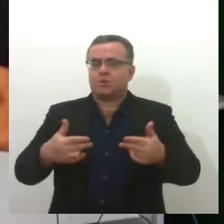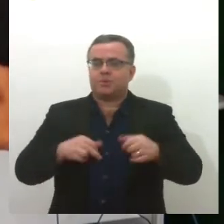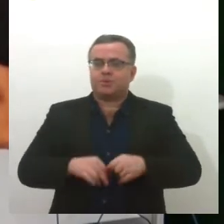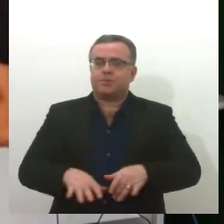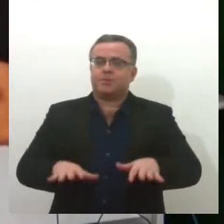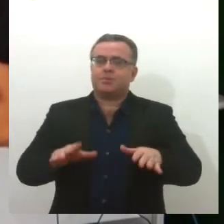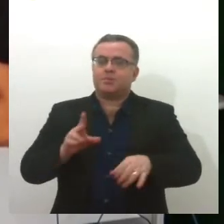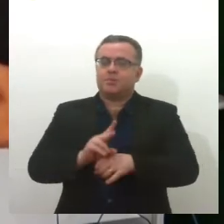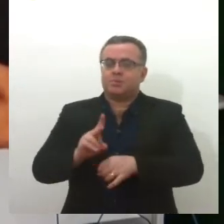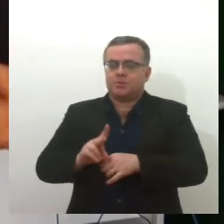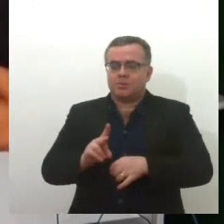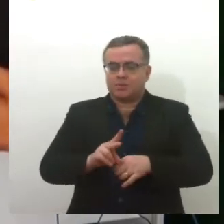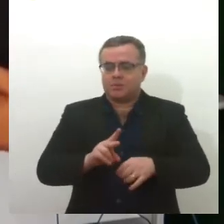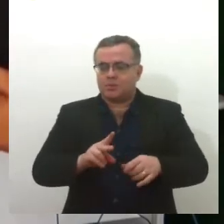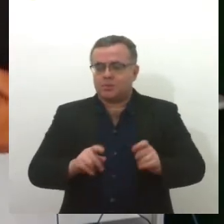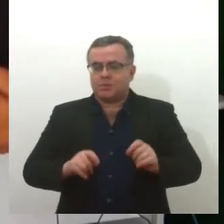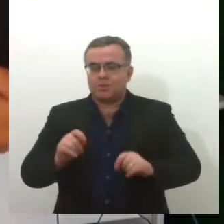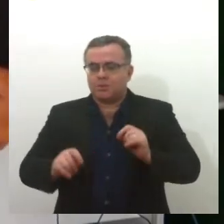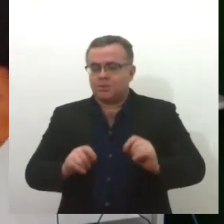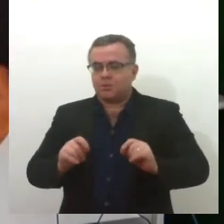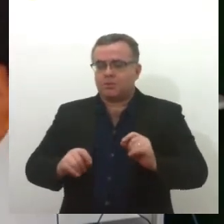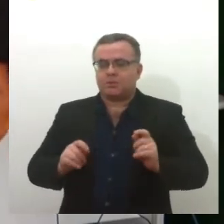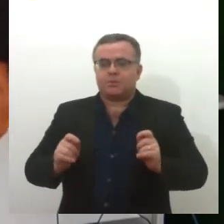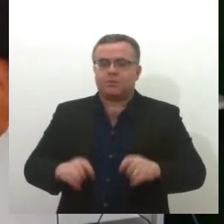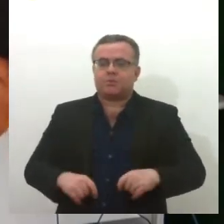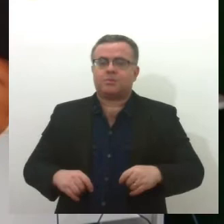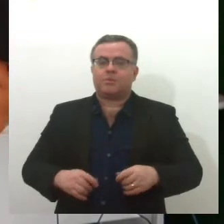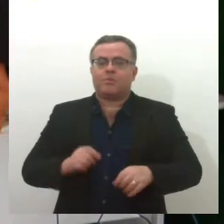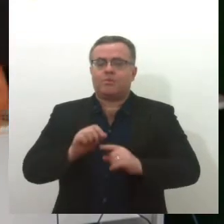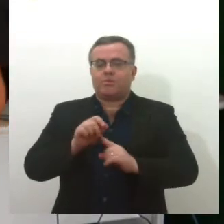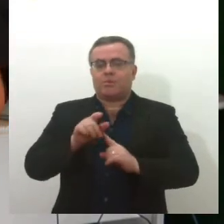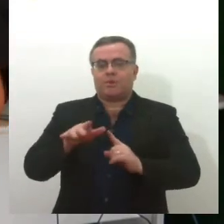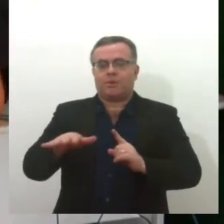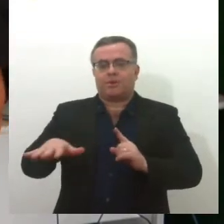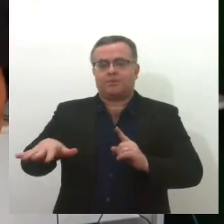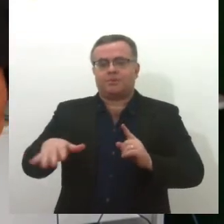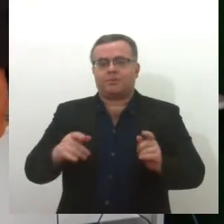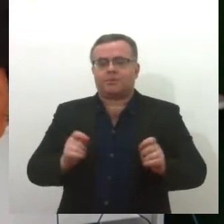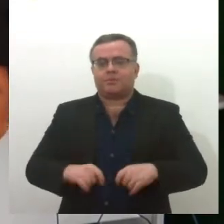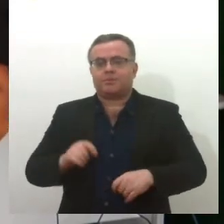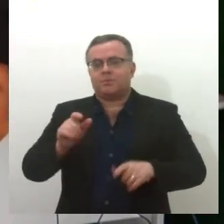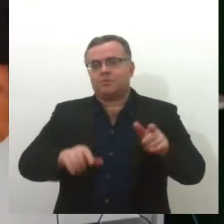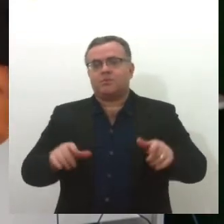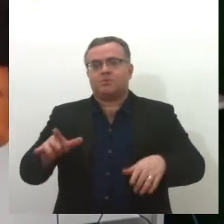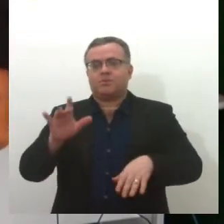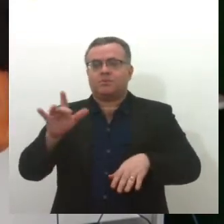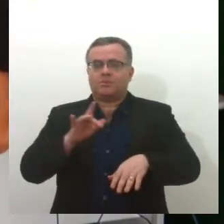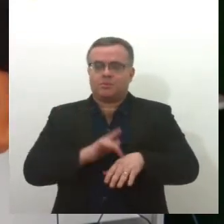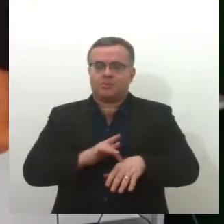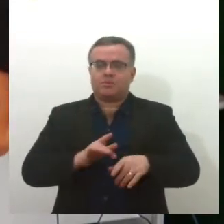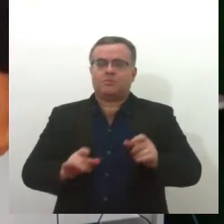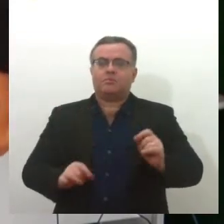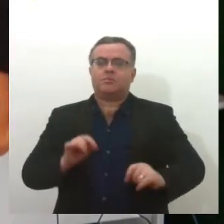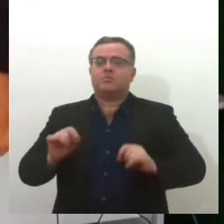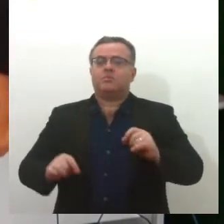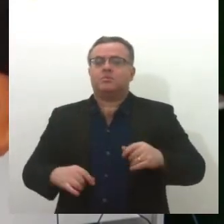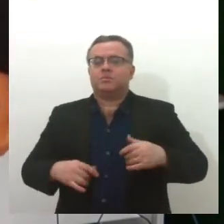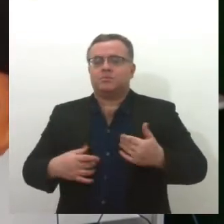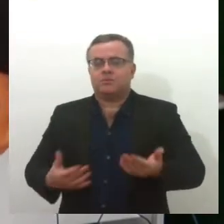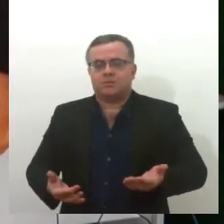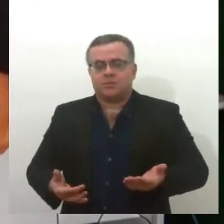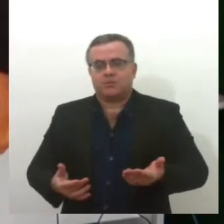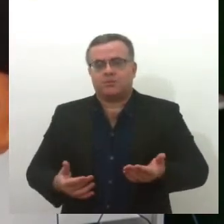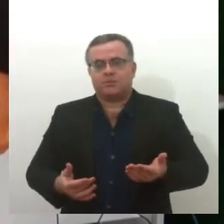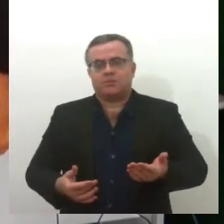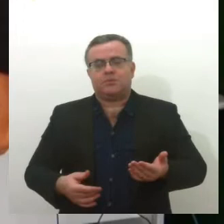criadouros, porque a ação do fumacê vai mais no mosquito adulto, mas ele só pega a